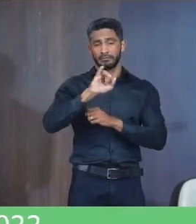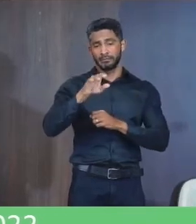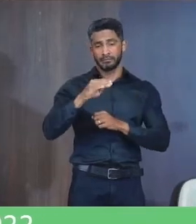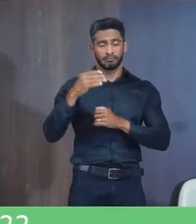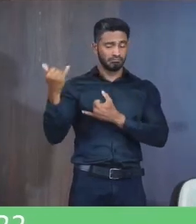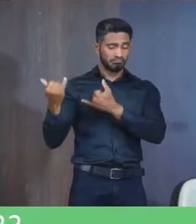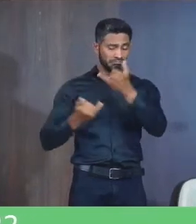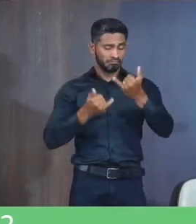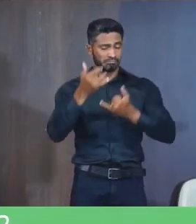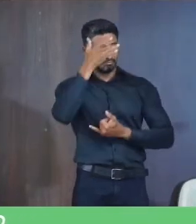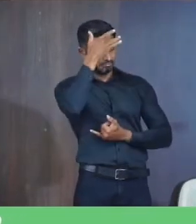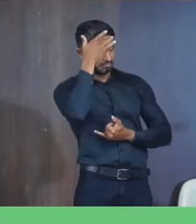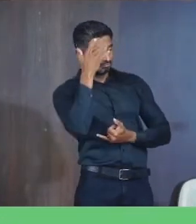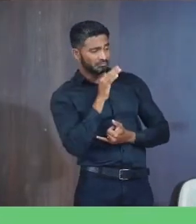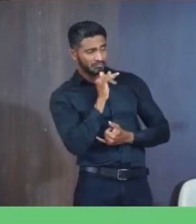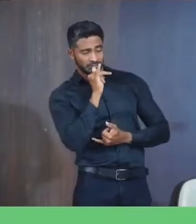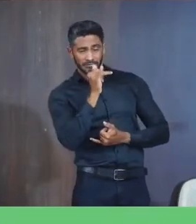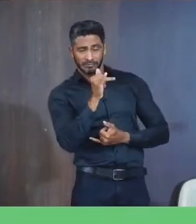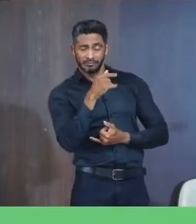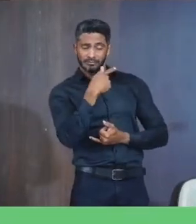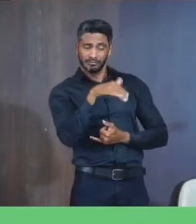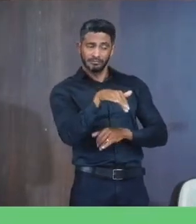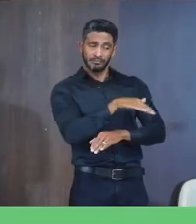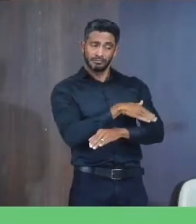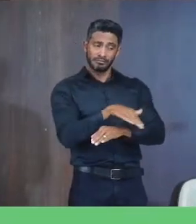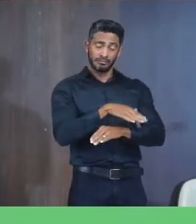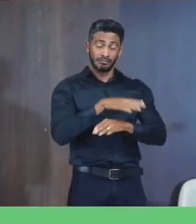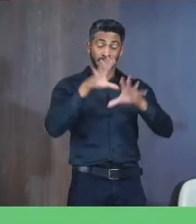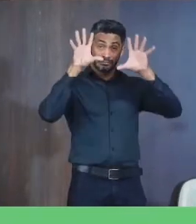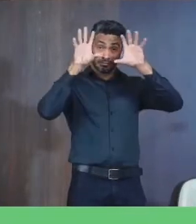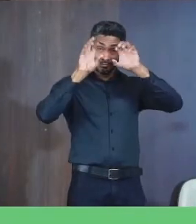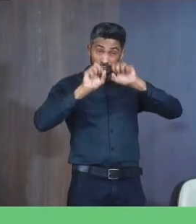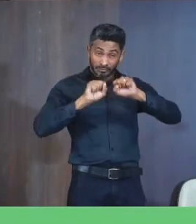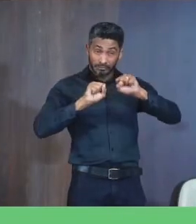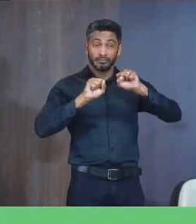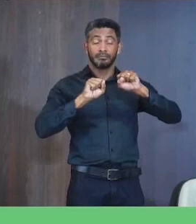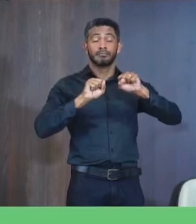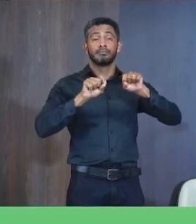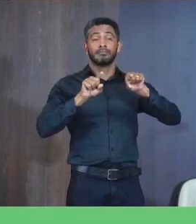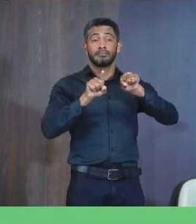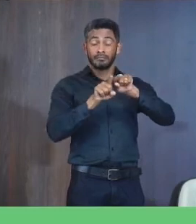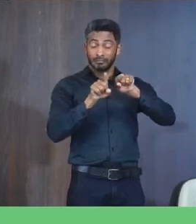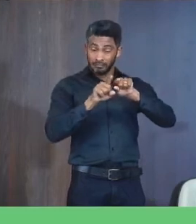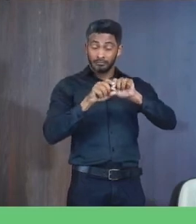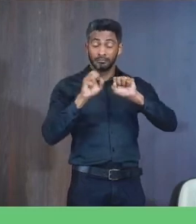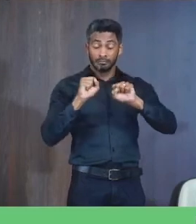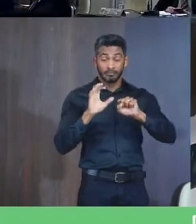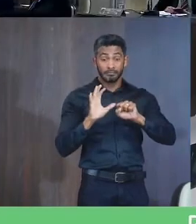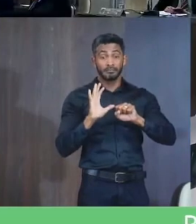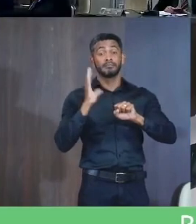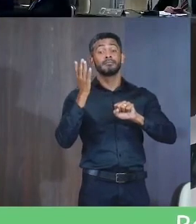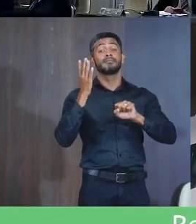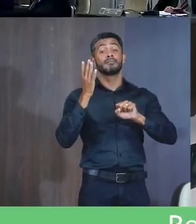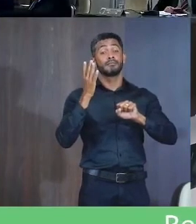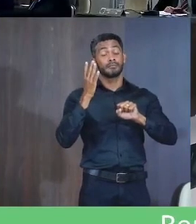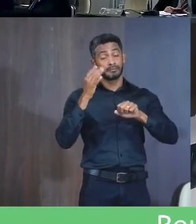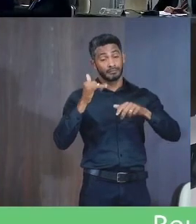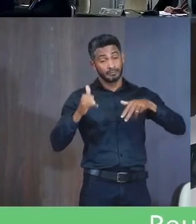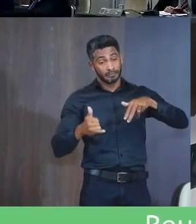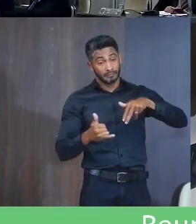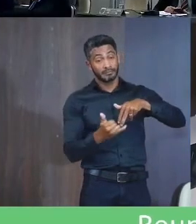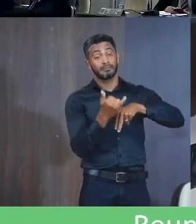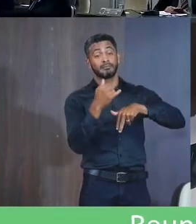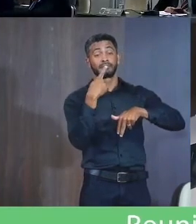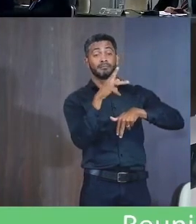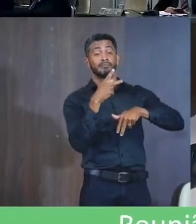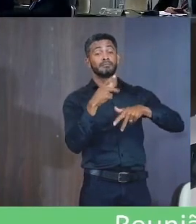procurado Pelos moradores Que relataram Que a via Se encontra Escura O que acarreta A periculosidade No local Aumenta o